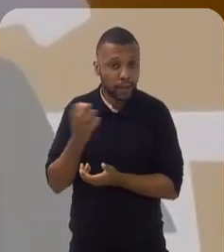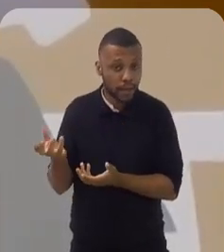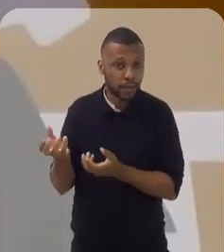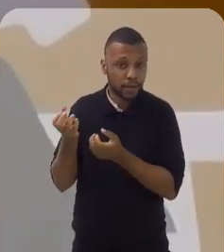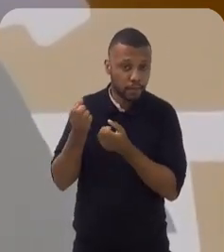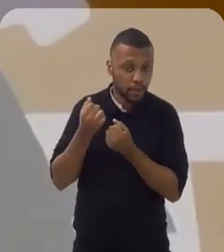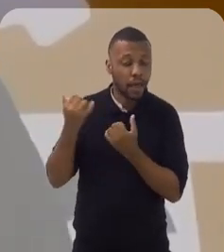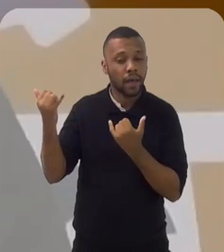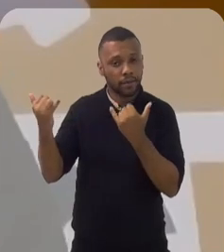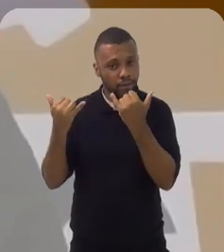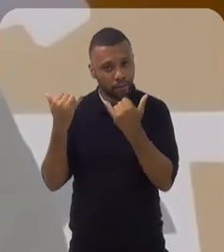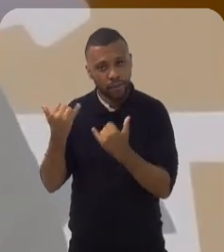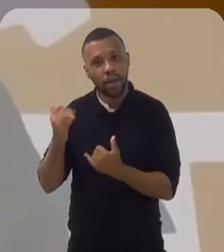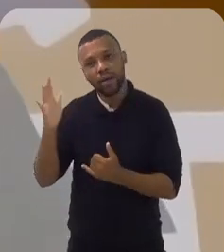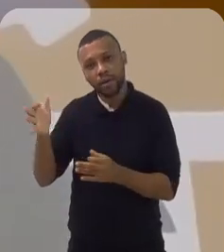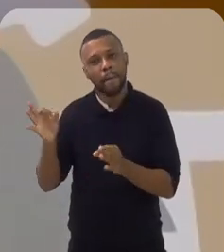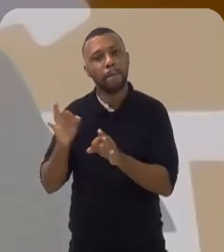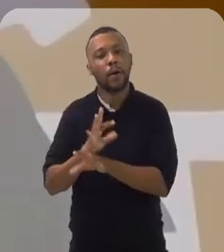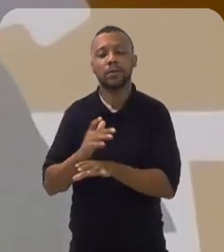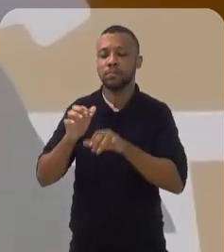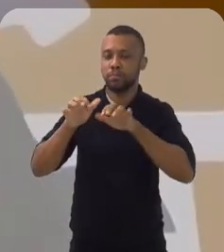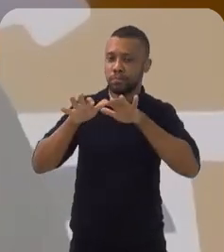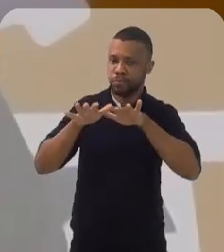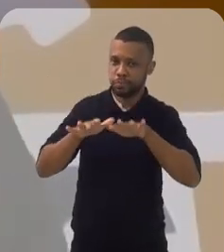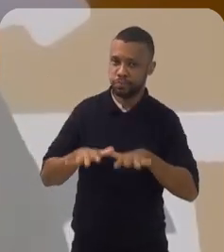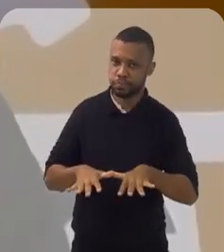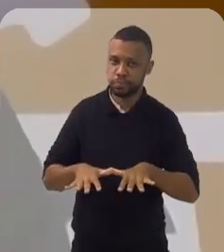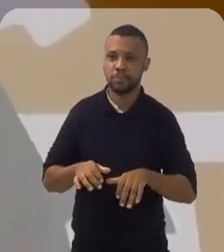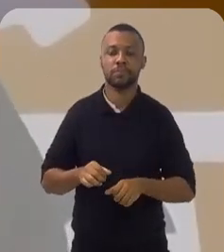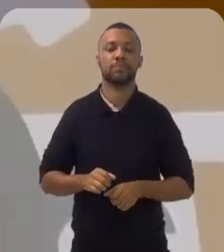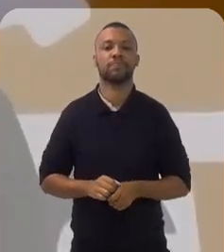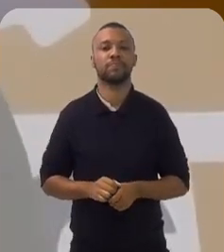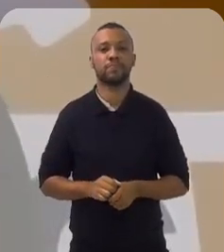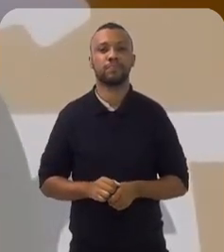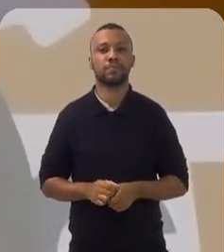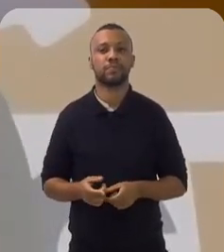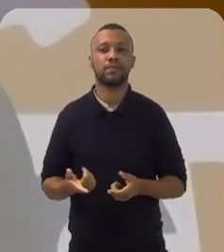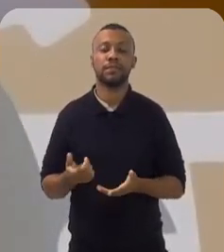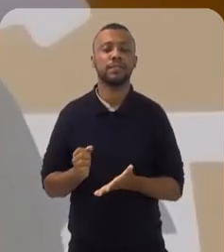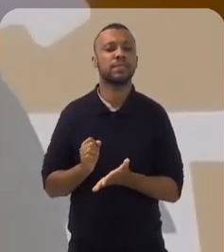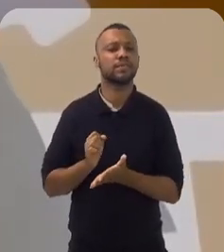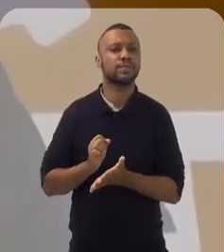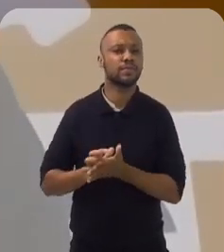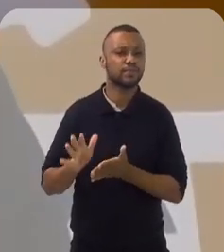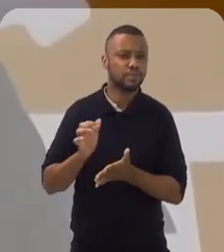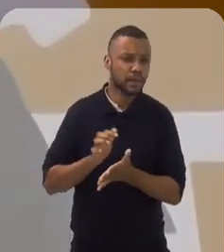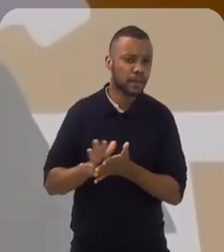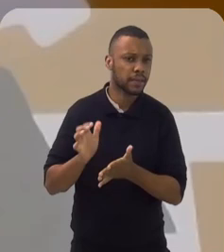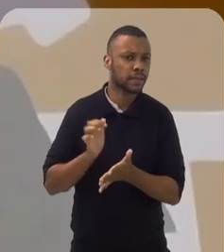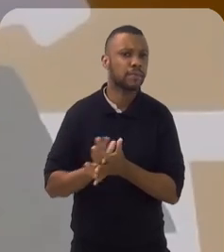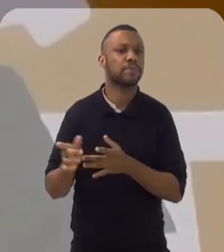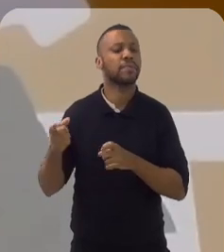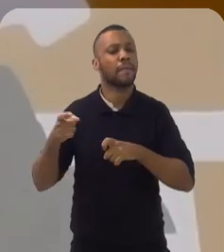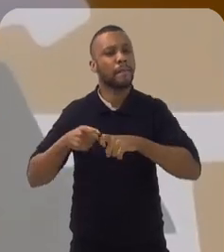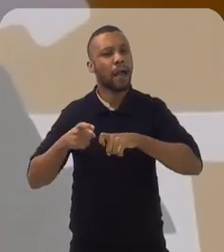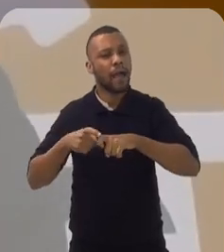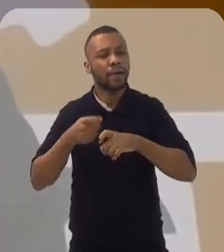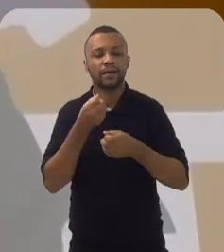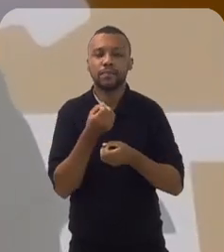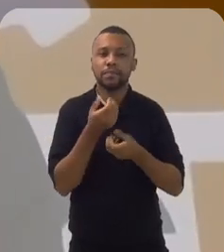receber essas informações já preenchidas na sua declaração e despesas médicas, deduções.